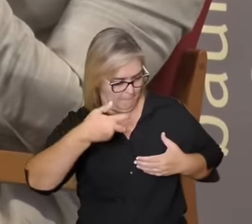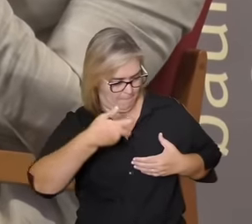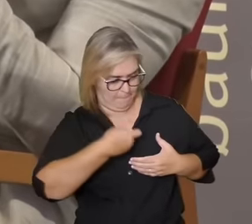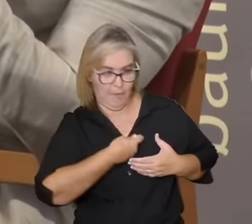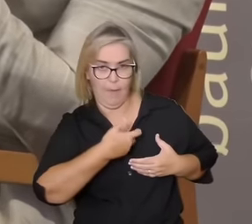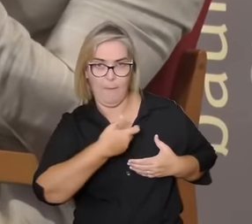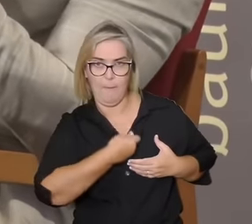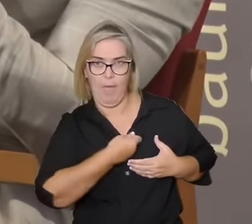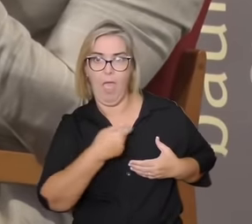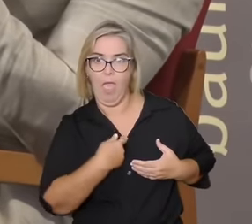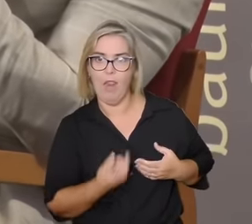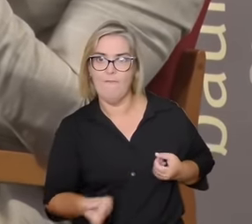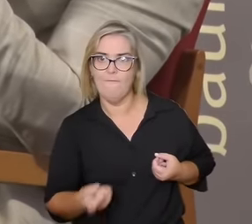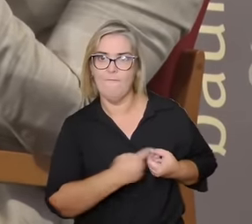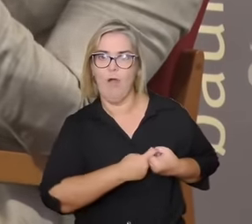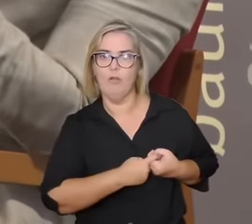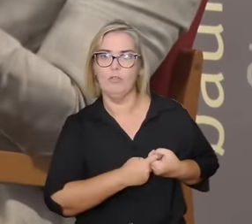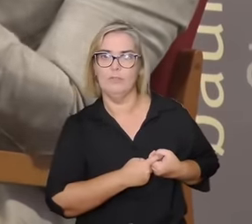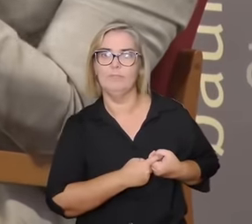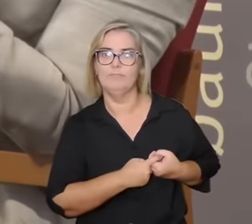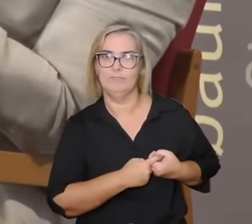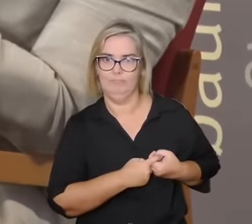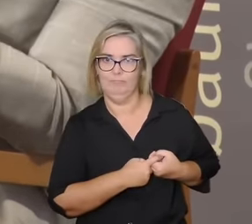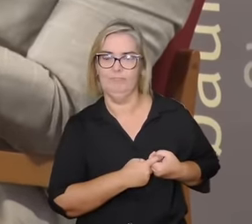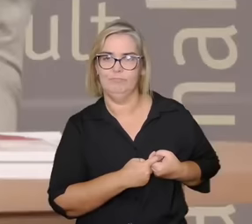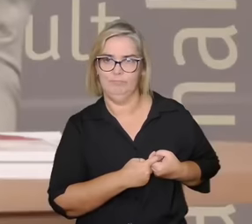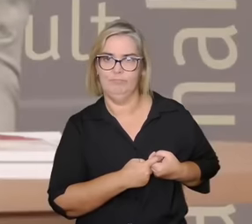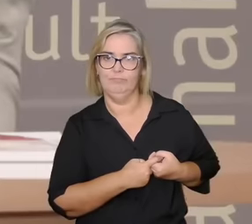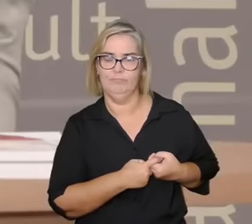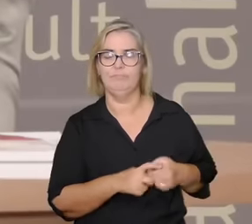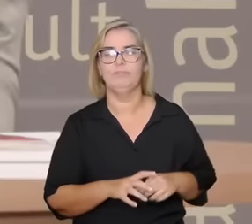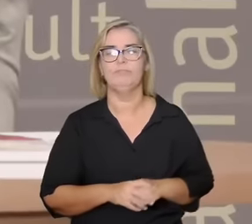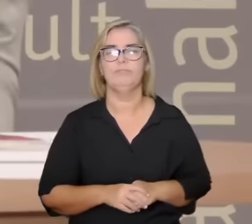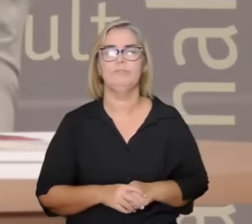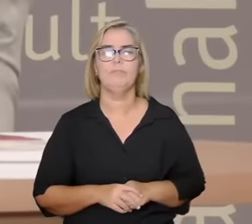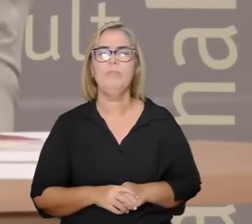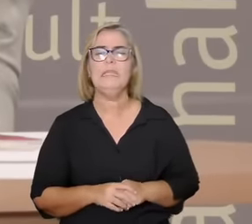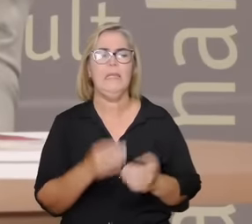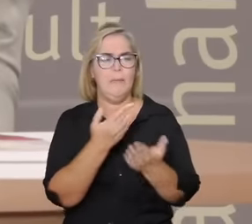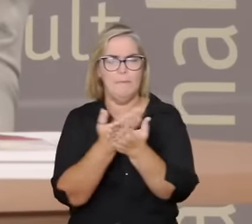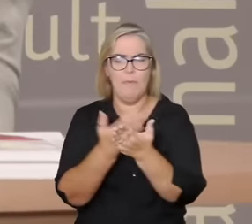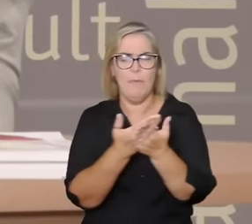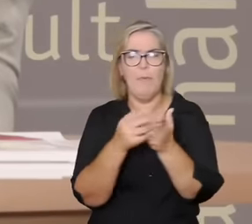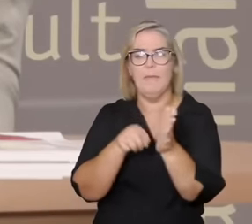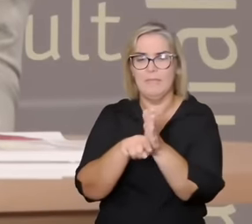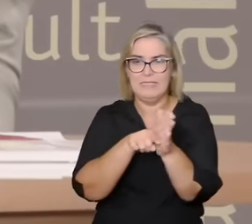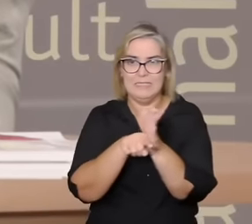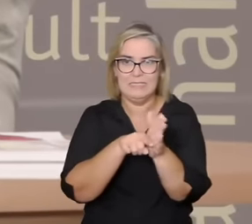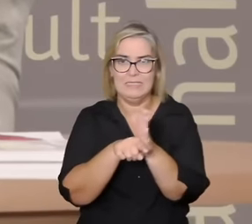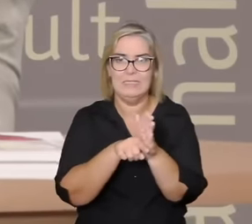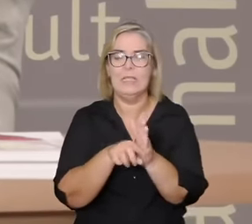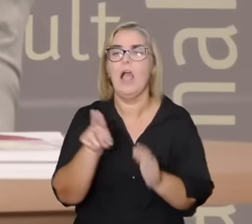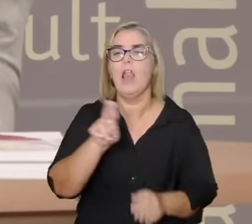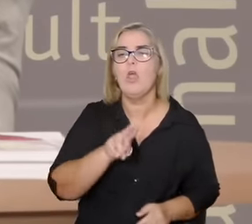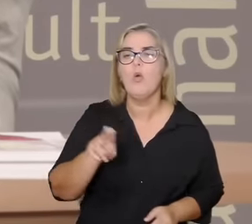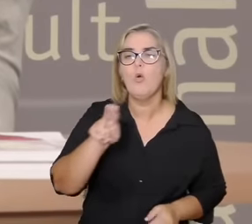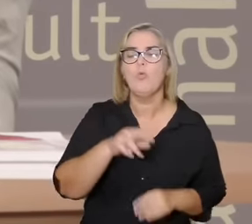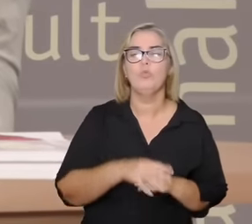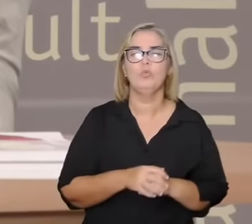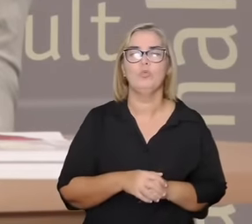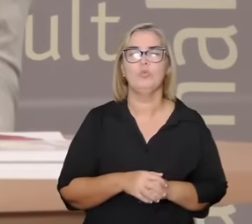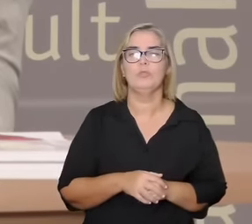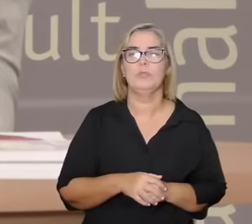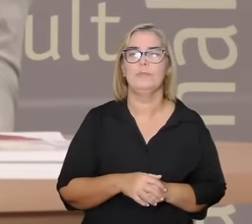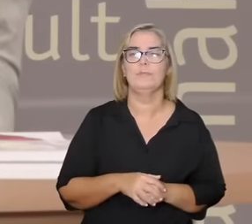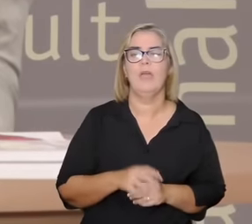com células humanas e células de peixes zebra o estudo trabalhou com peixes zebra e estão